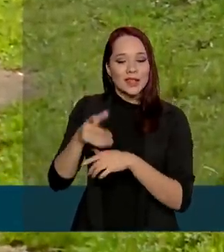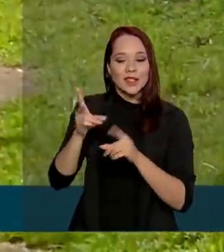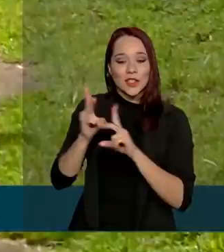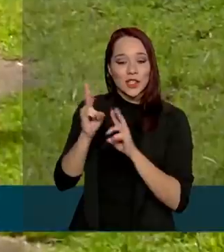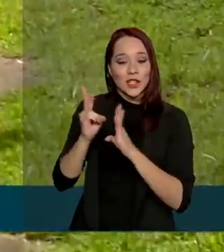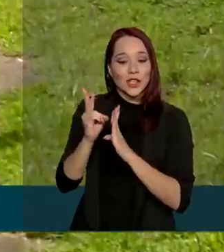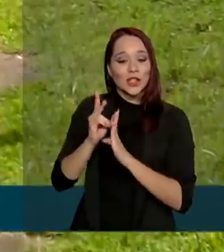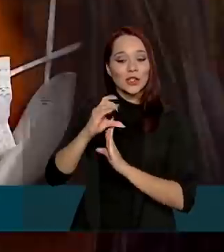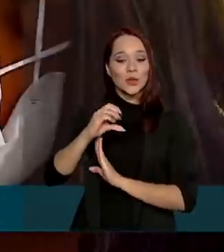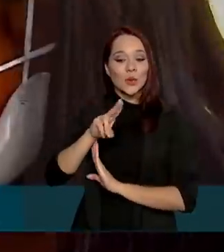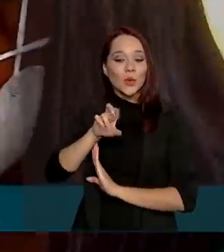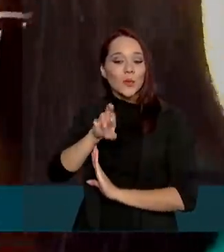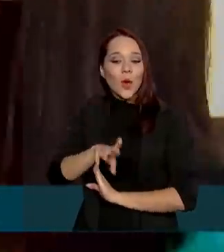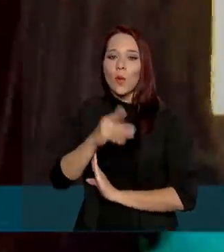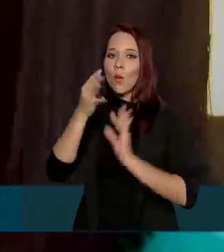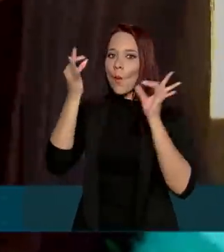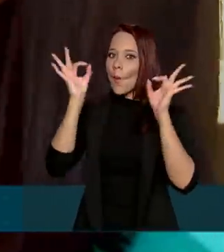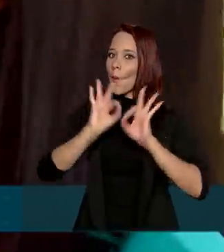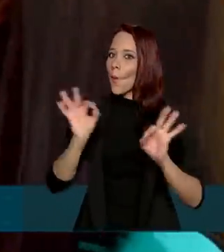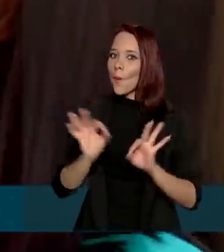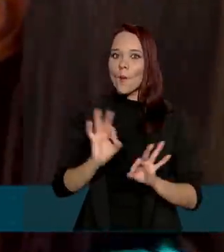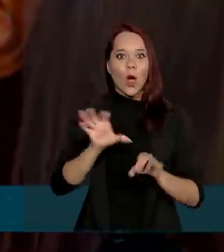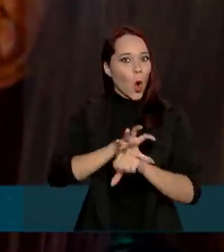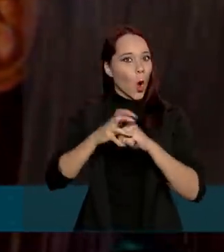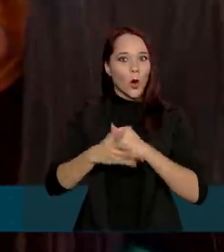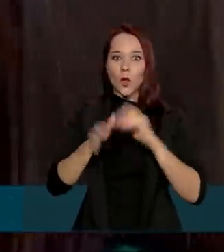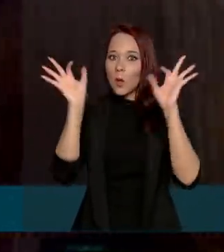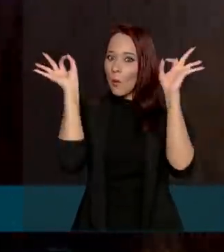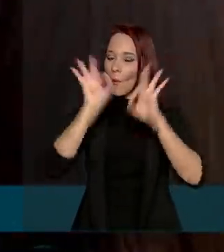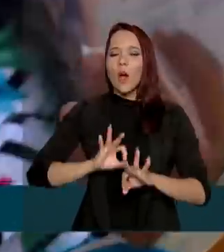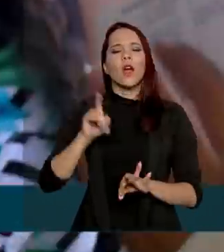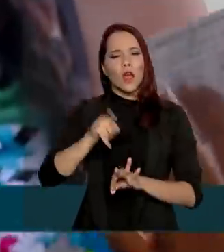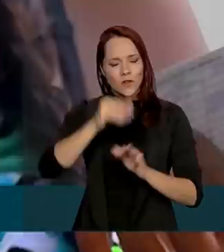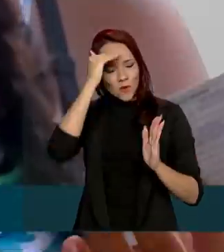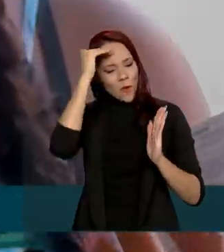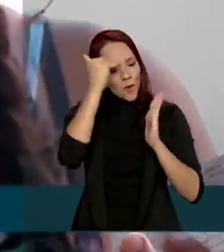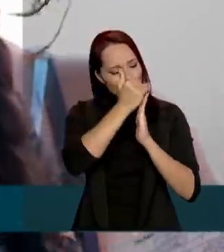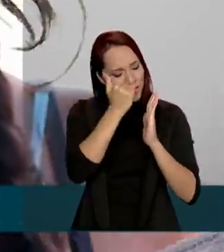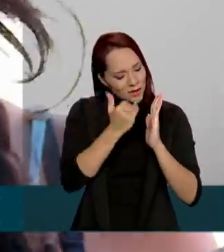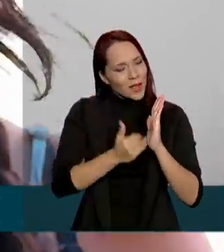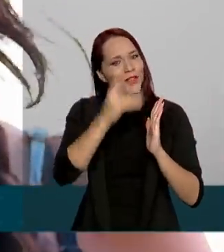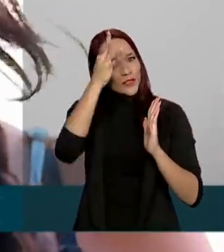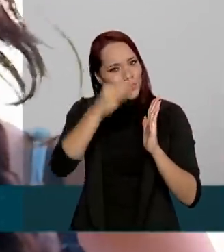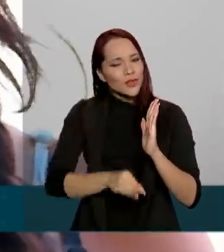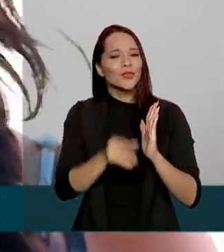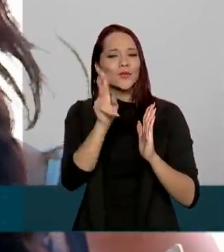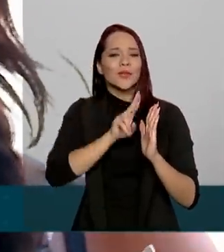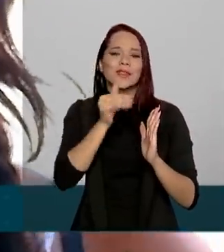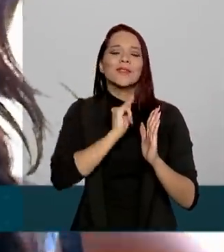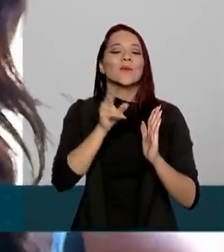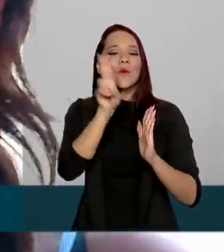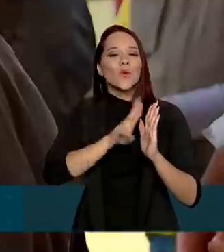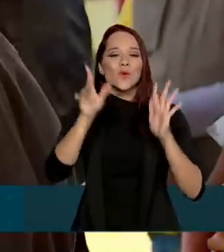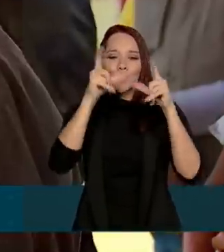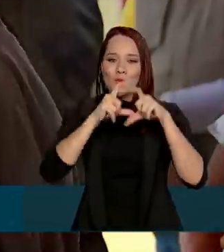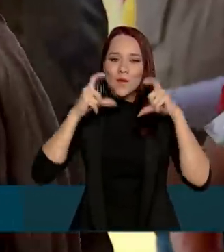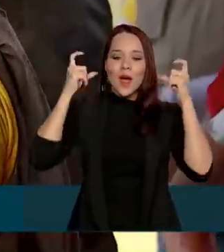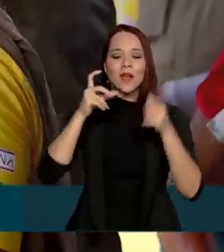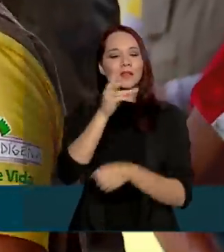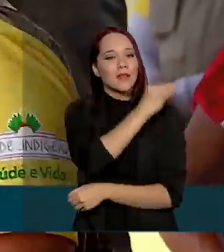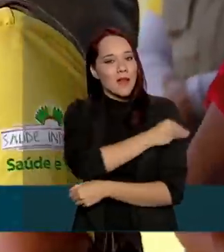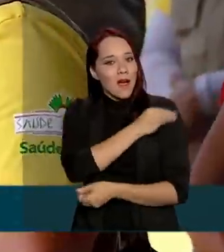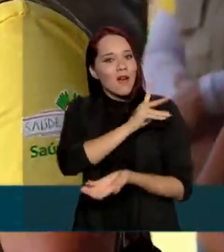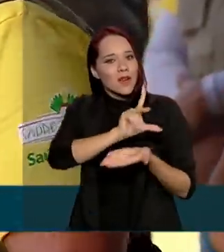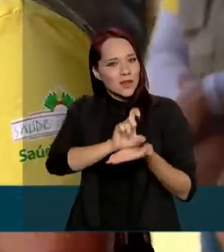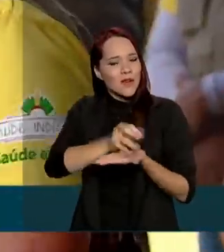têm casos registrados entre os moradores. Eles seguem as recomendações de prevenção, como o uso de máscaras e álcool em gel, e